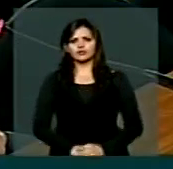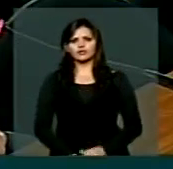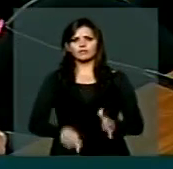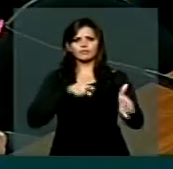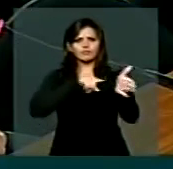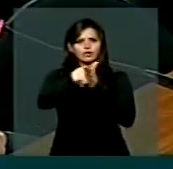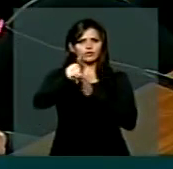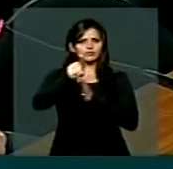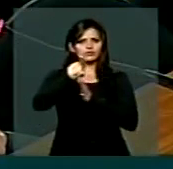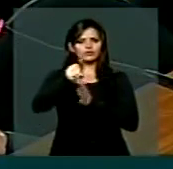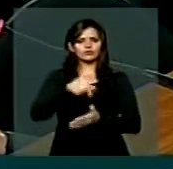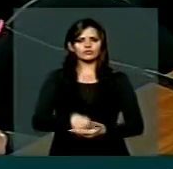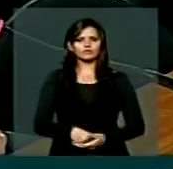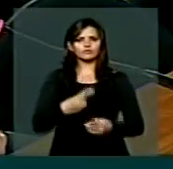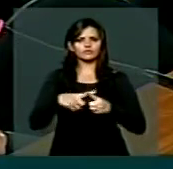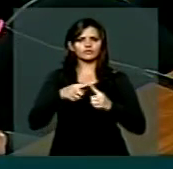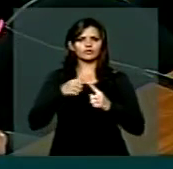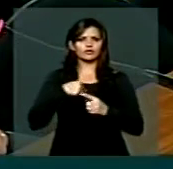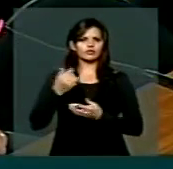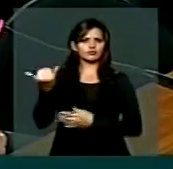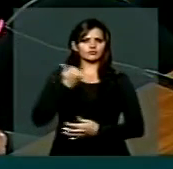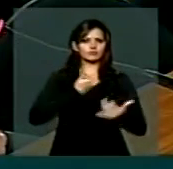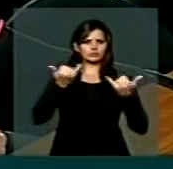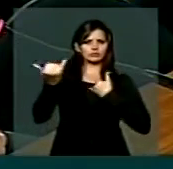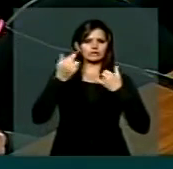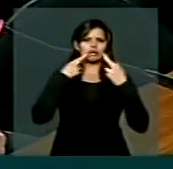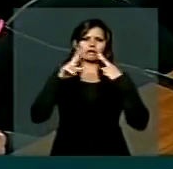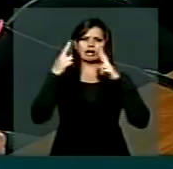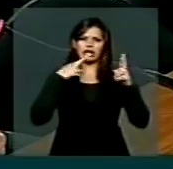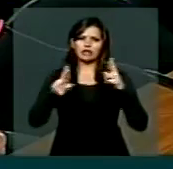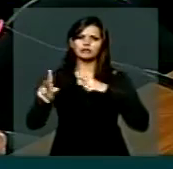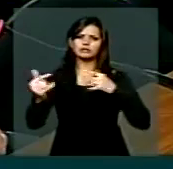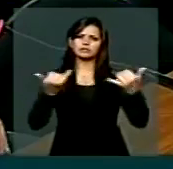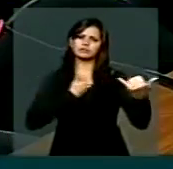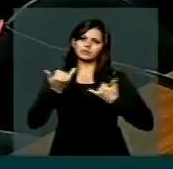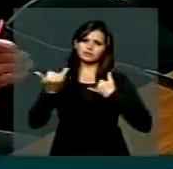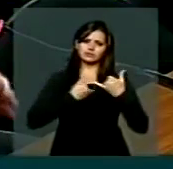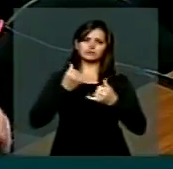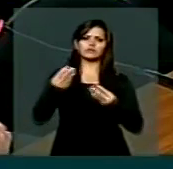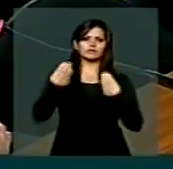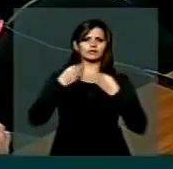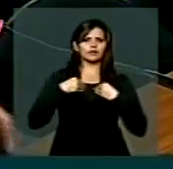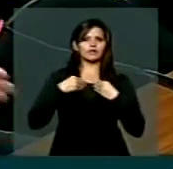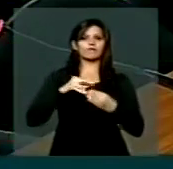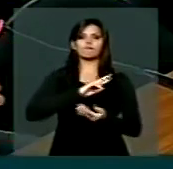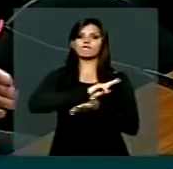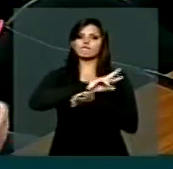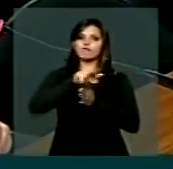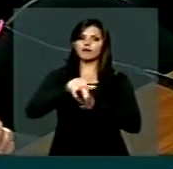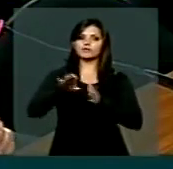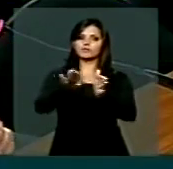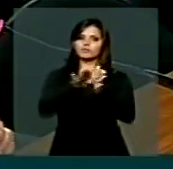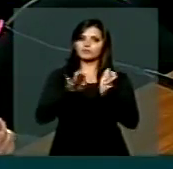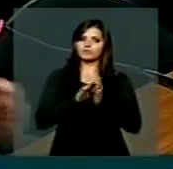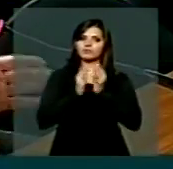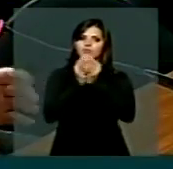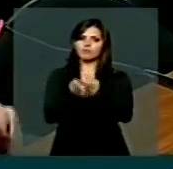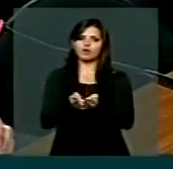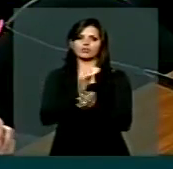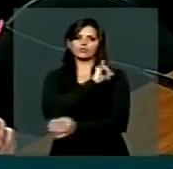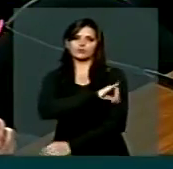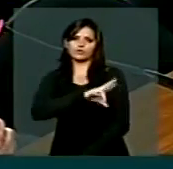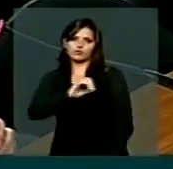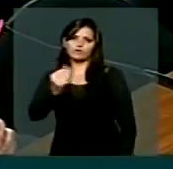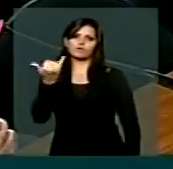Até porque eu estou, tenho recebido muita reclamação de vários portos, não diferente do Rio de Janeiro, também